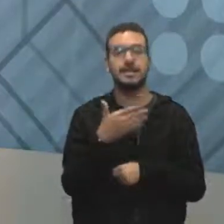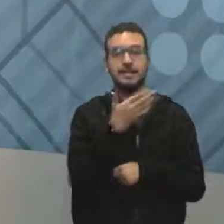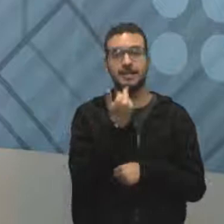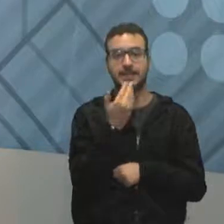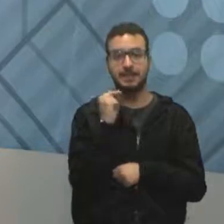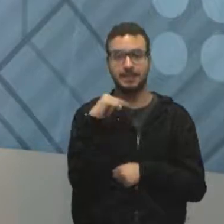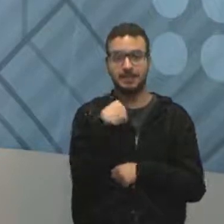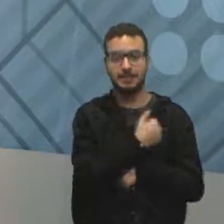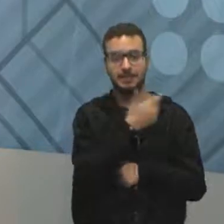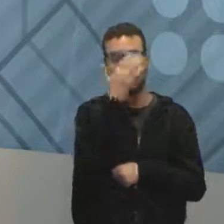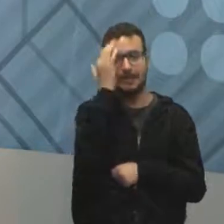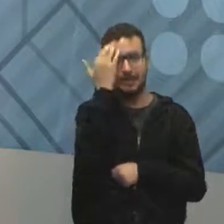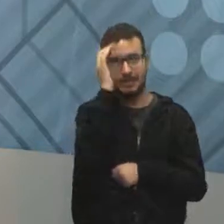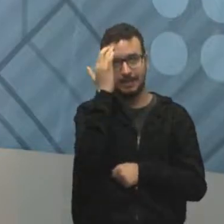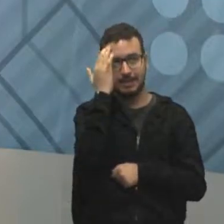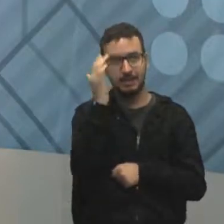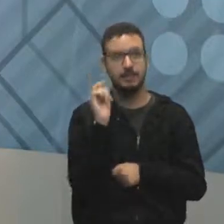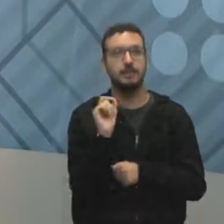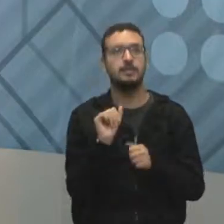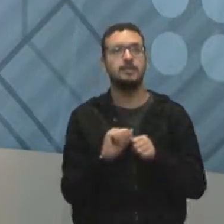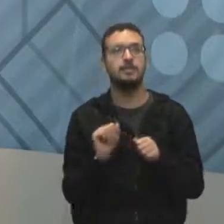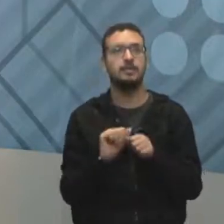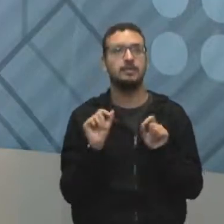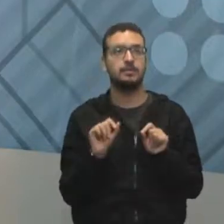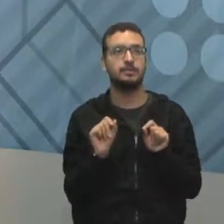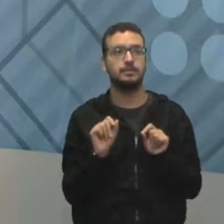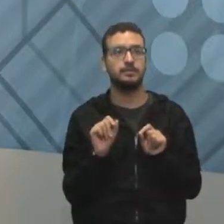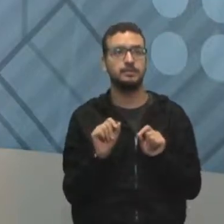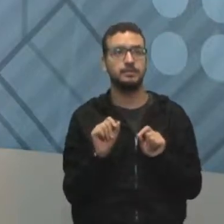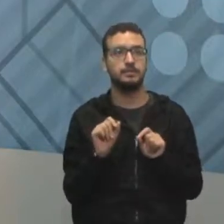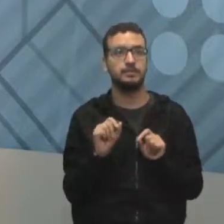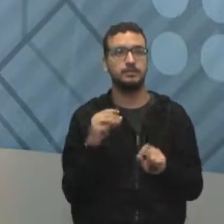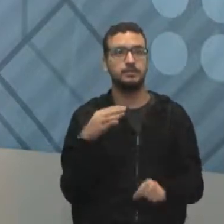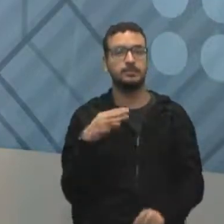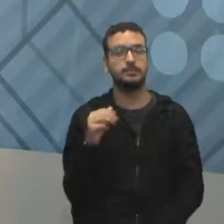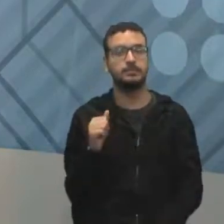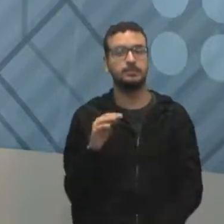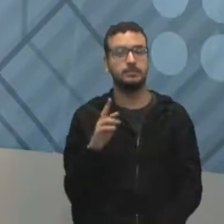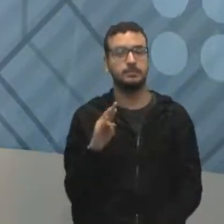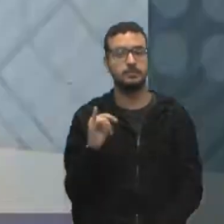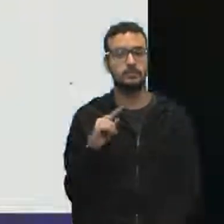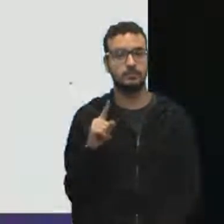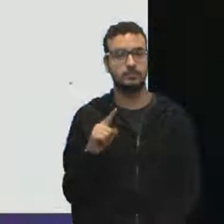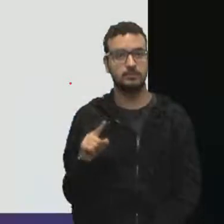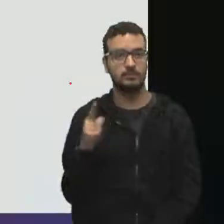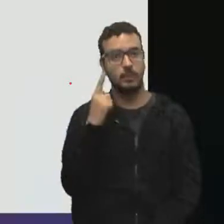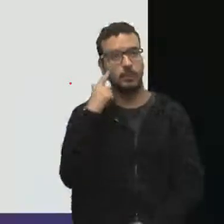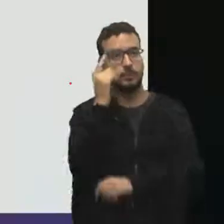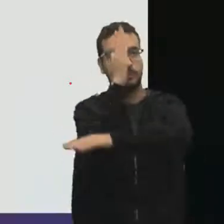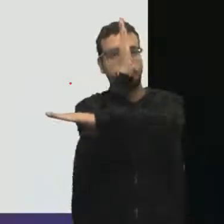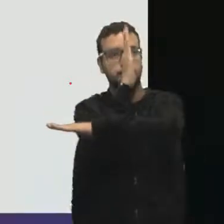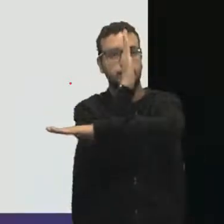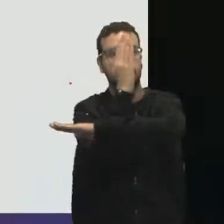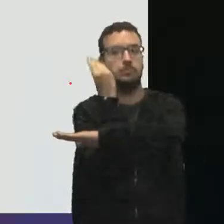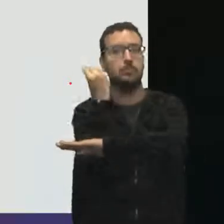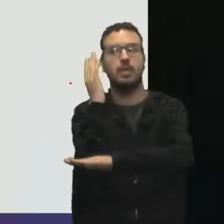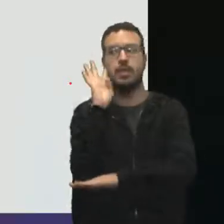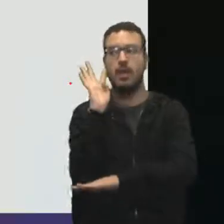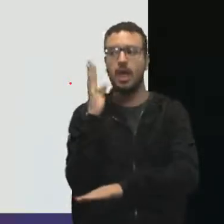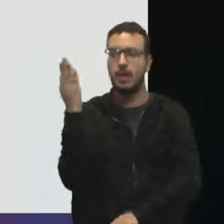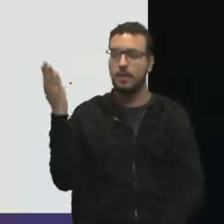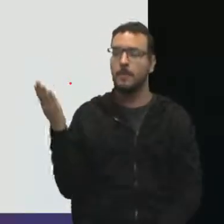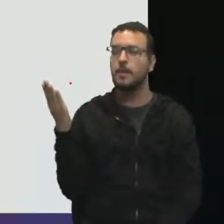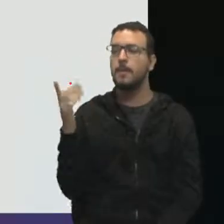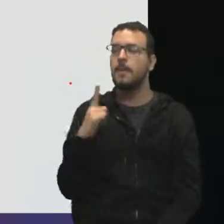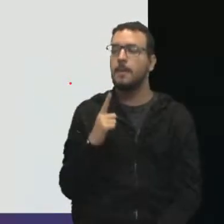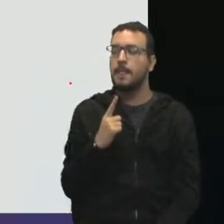a gente entender esse mapa de stakeholders, a gente faz o que a gente chama de matriz de interesse versus poder. Olha como ficou bacana a nossa matriz. Está